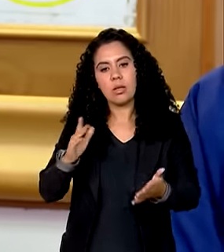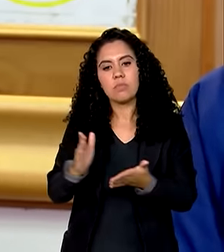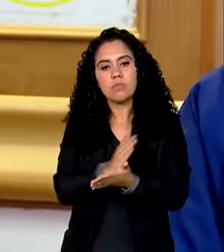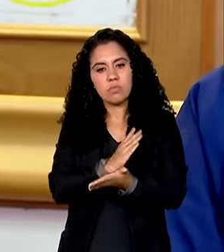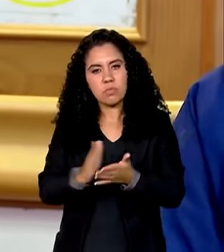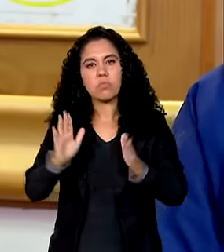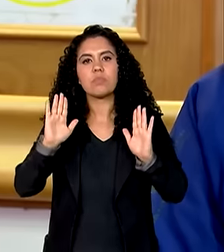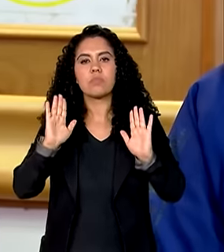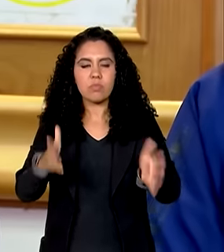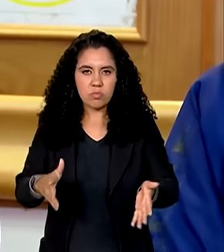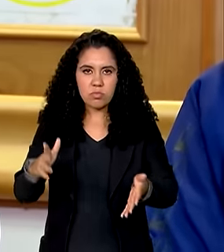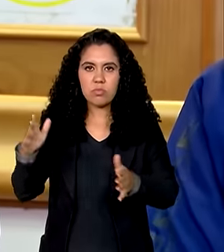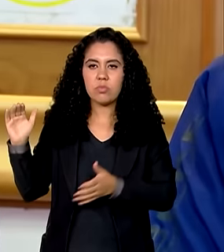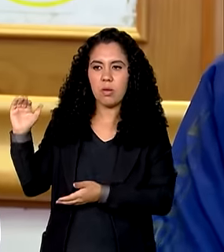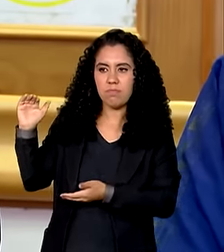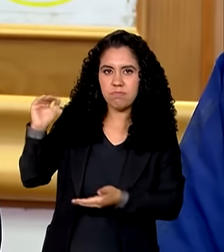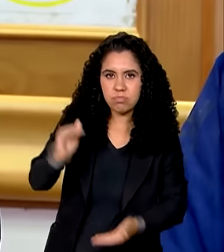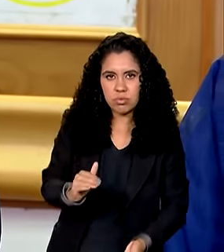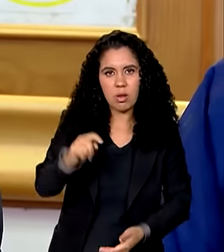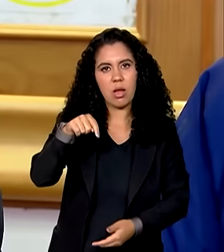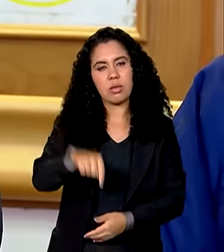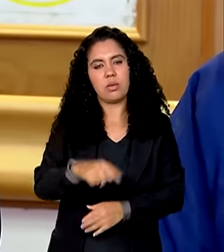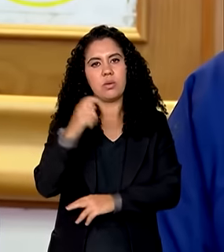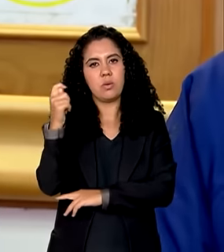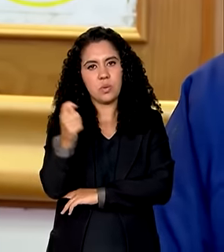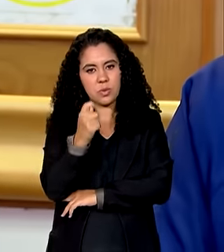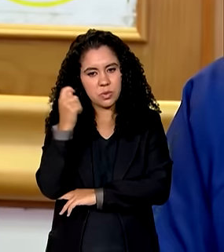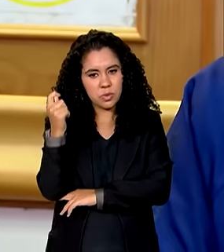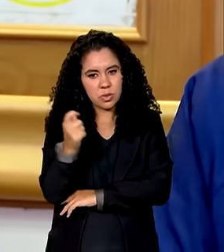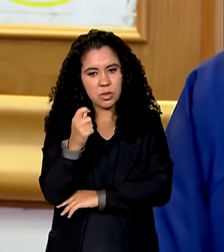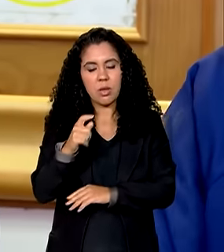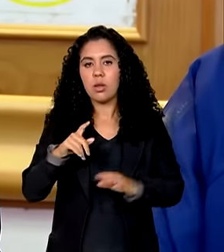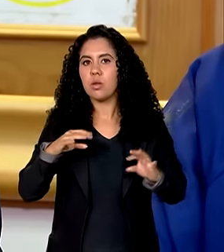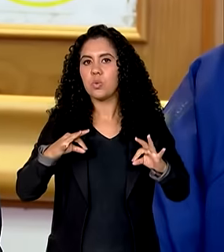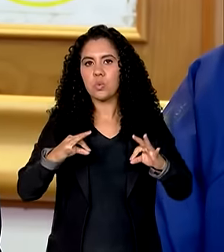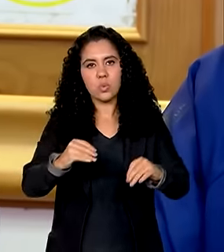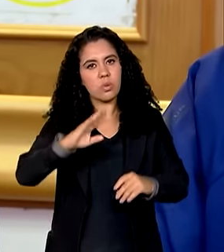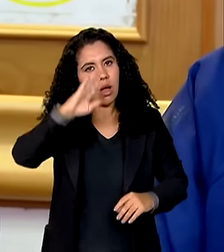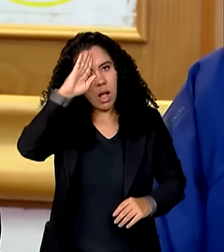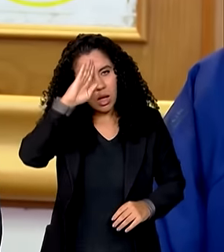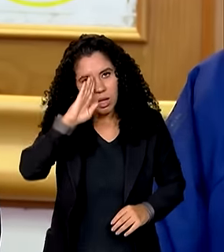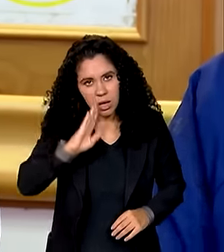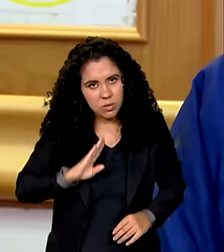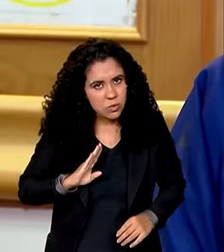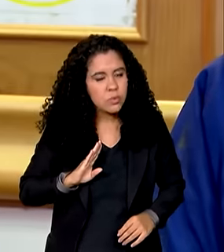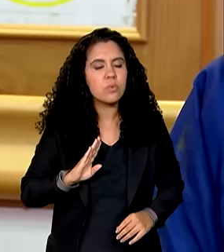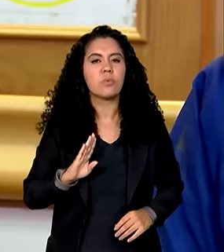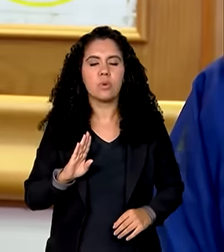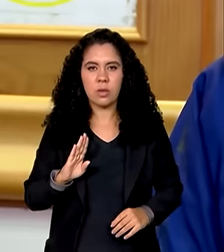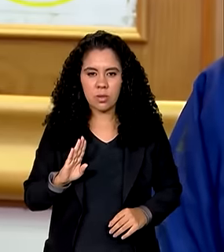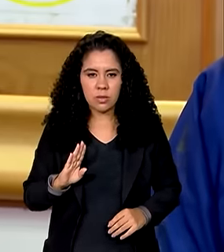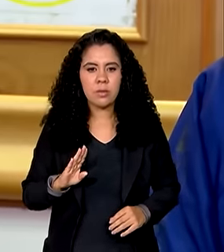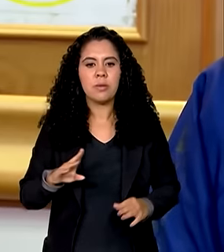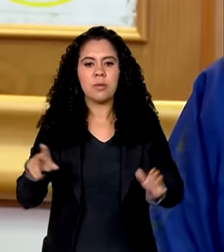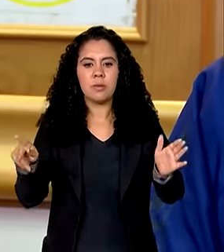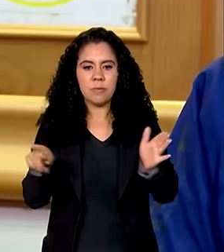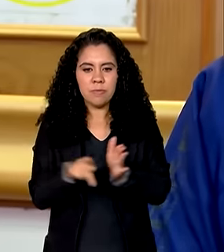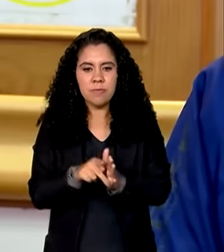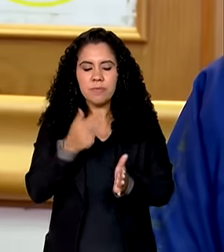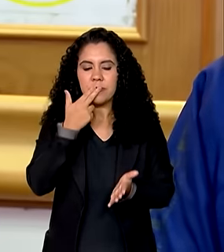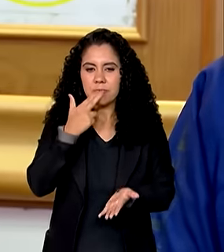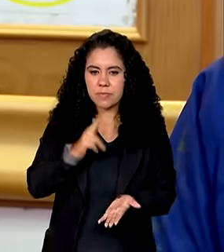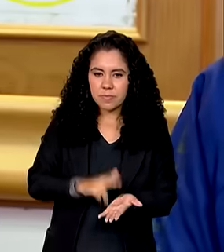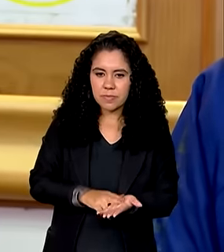já chegaram ao Rio Grande do Sul e além disso tudo de forma gratuita essa logística dos Correios está servindo de